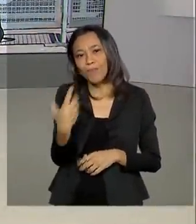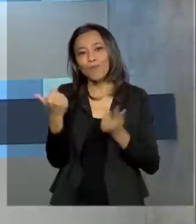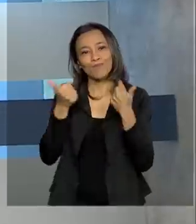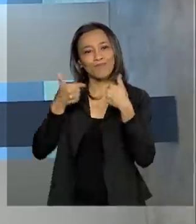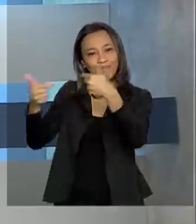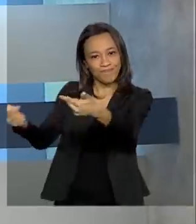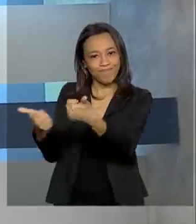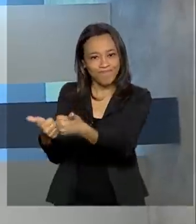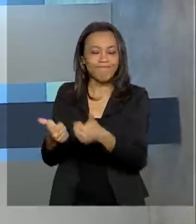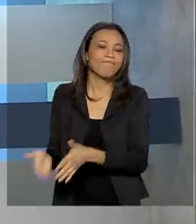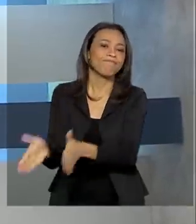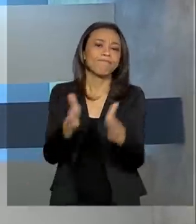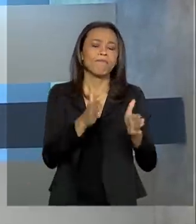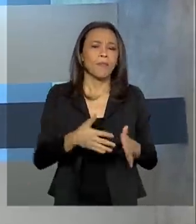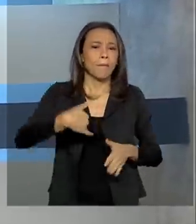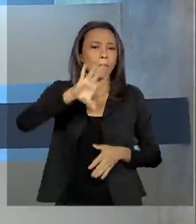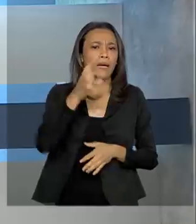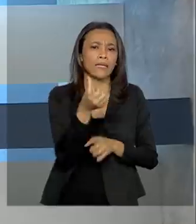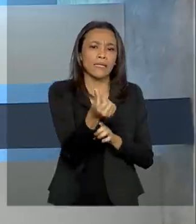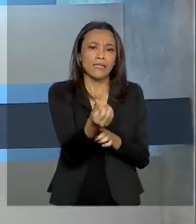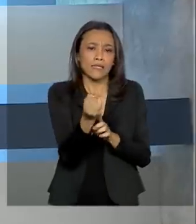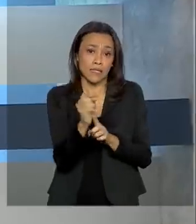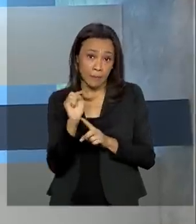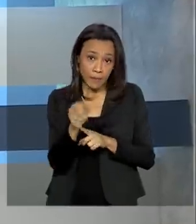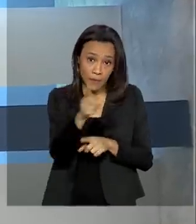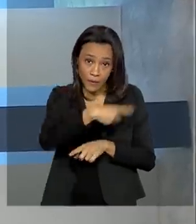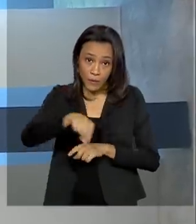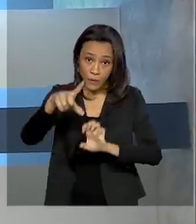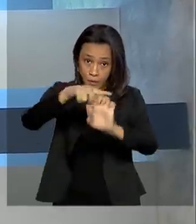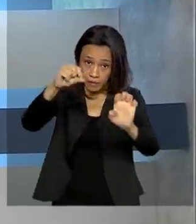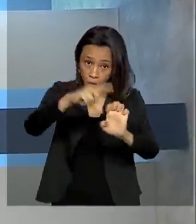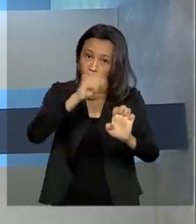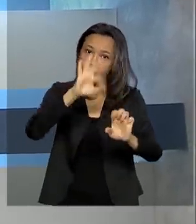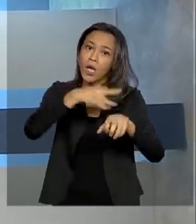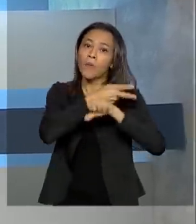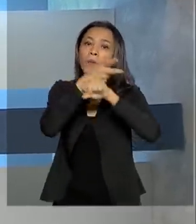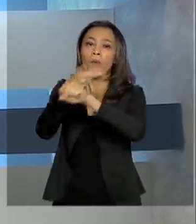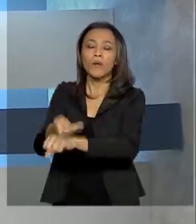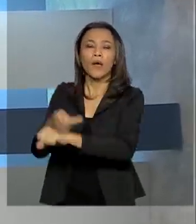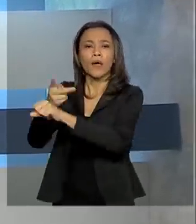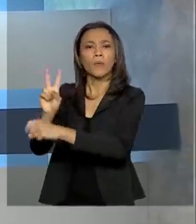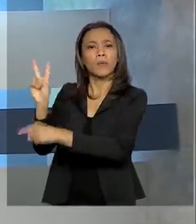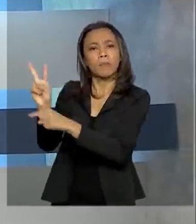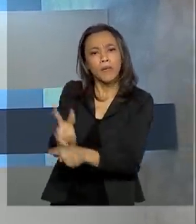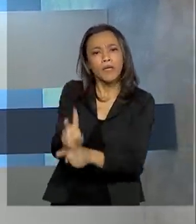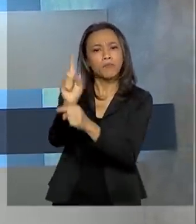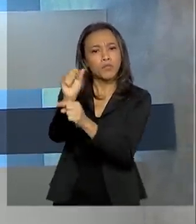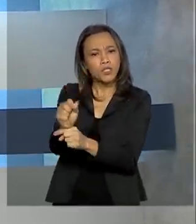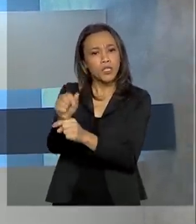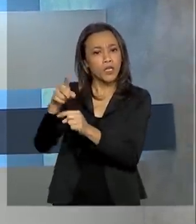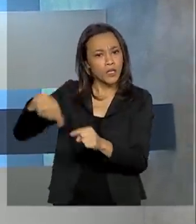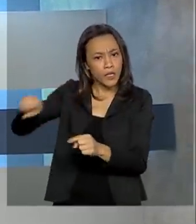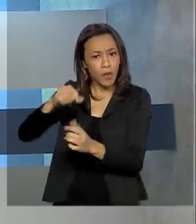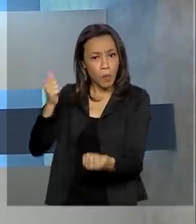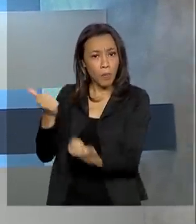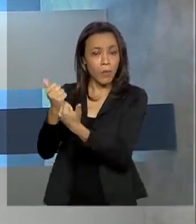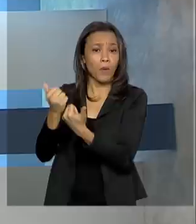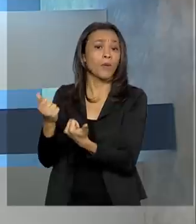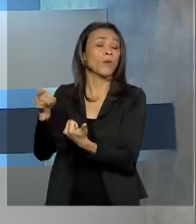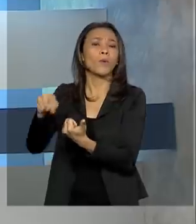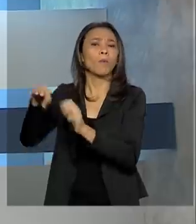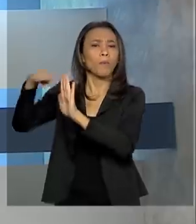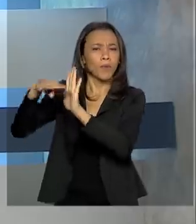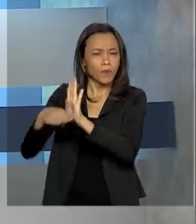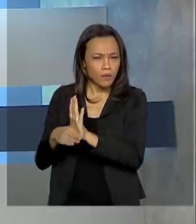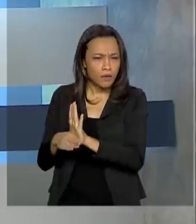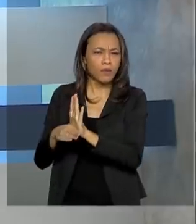você. Mais de 60 mil empreendedores já recorreram ao crédito emergencial pelo Programa Nacional de Apoio às Microempresas, empresas